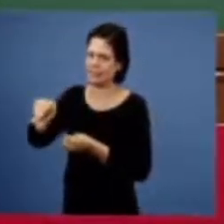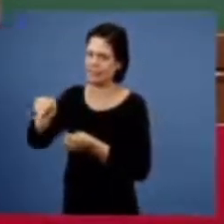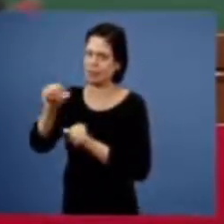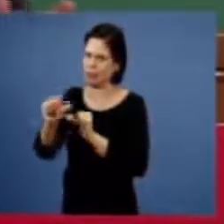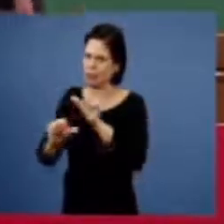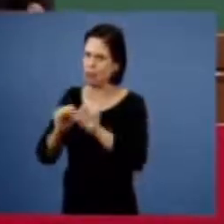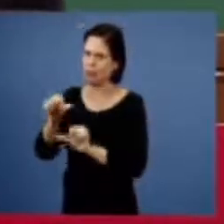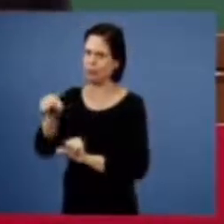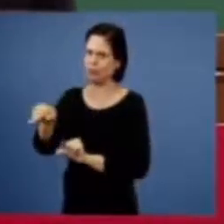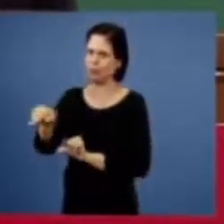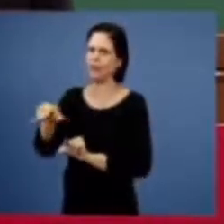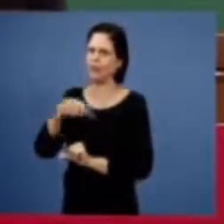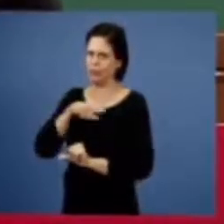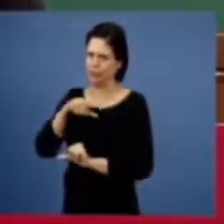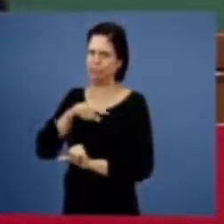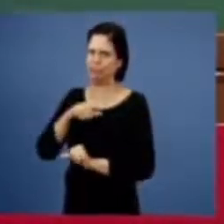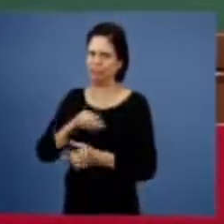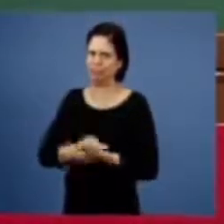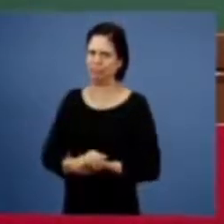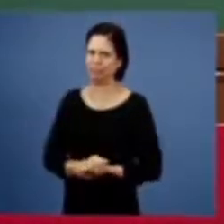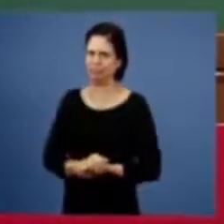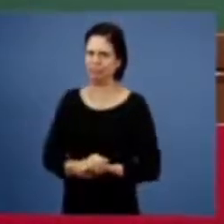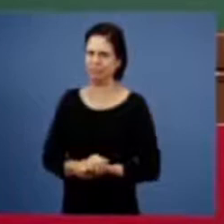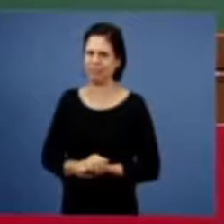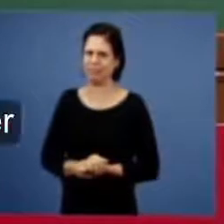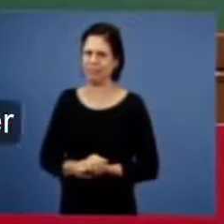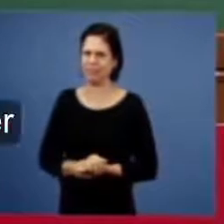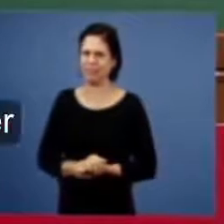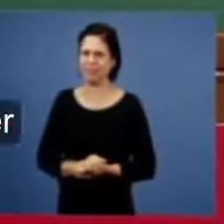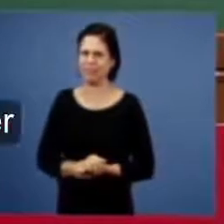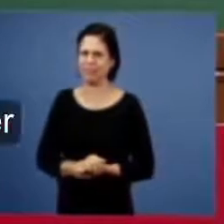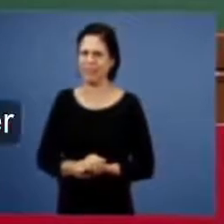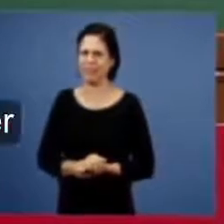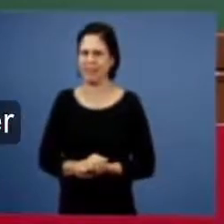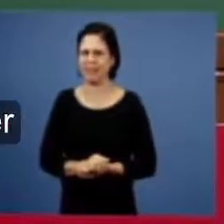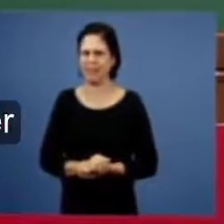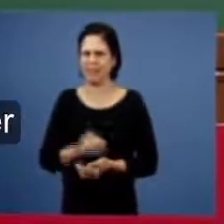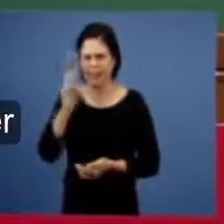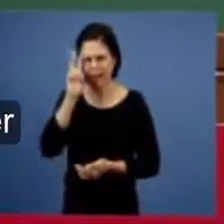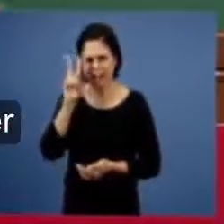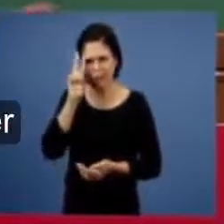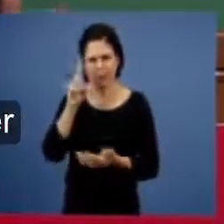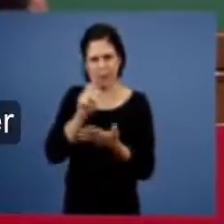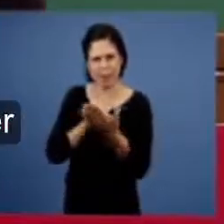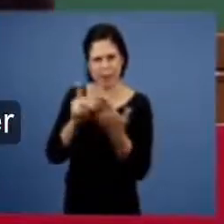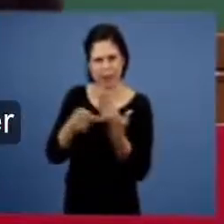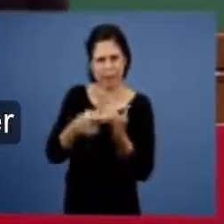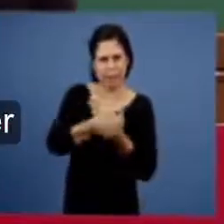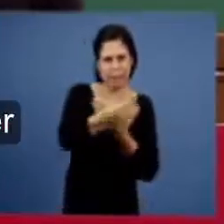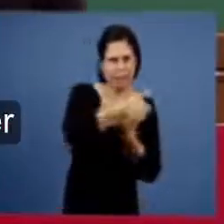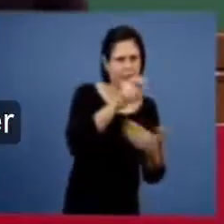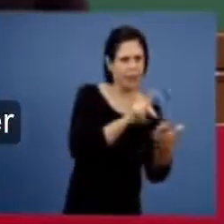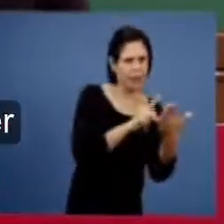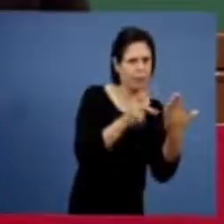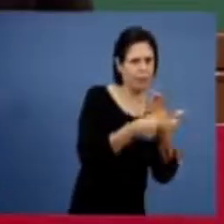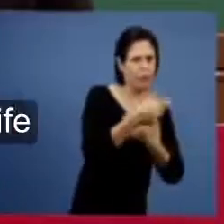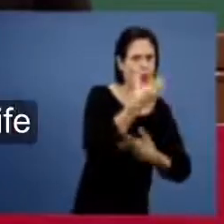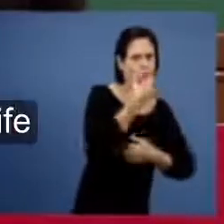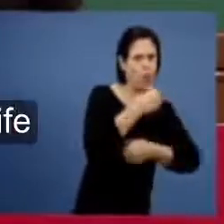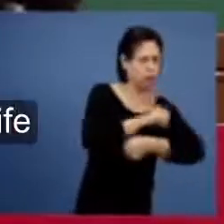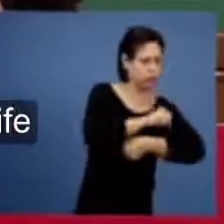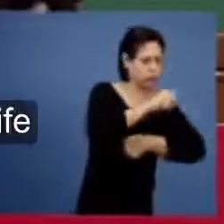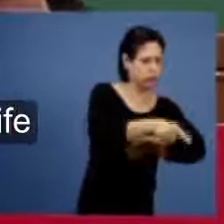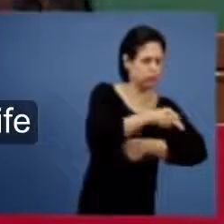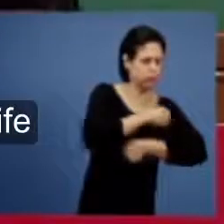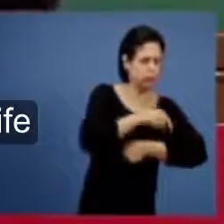essa mudança no primeiro momento das parábolas a primeira parábola o semeador